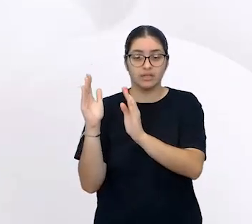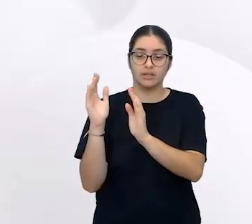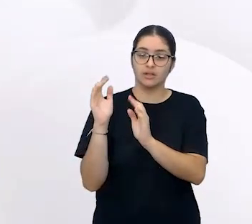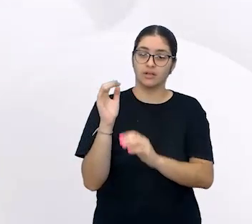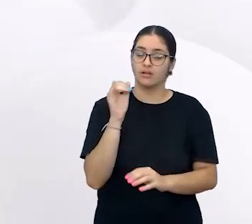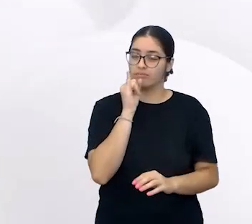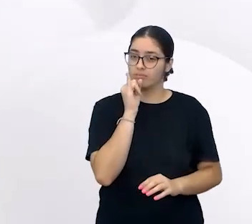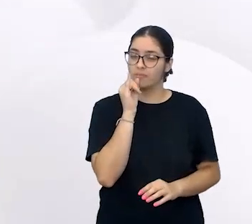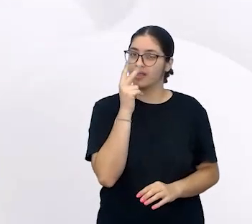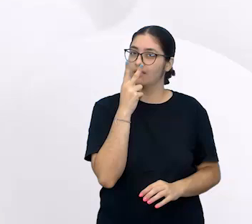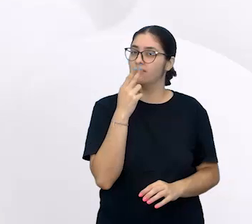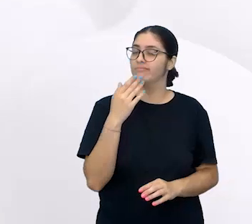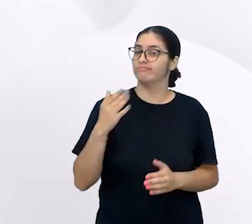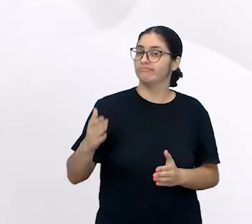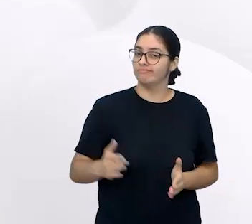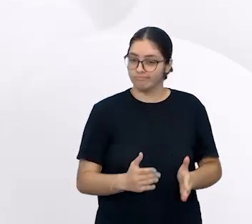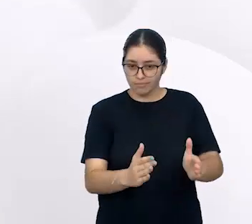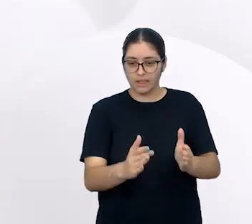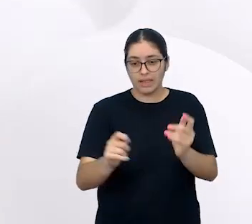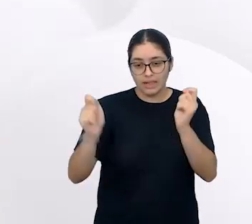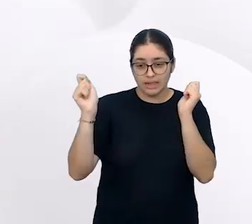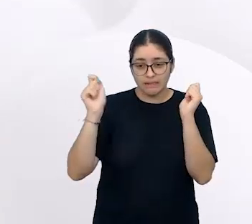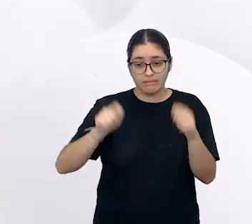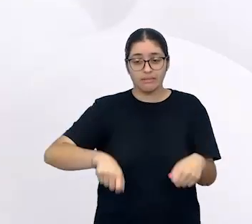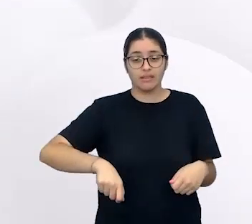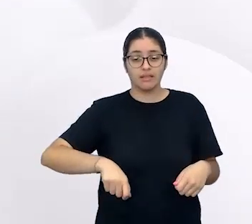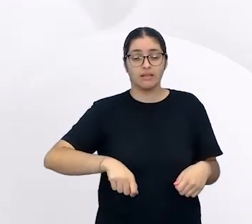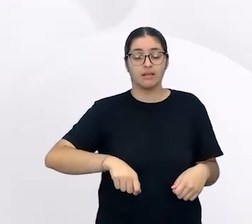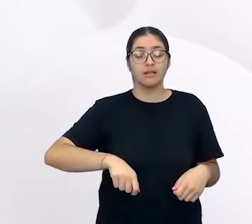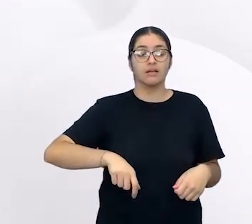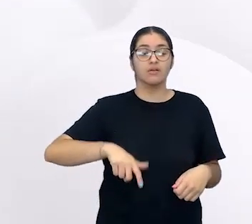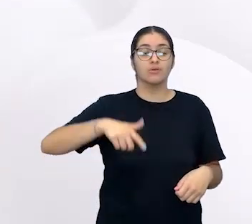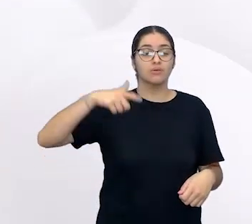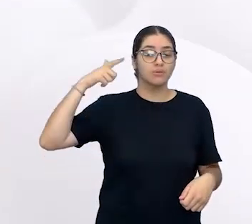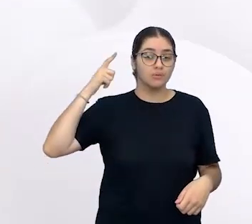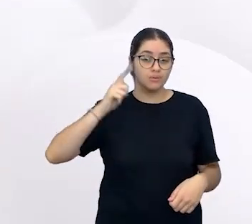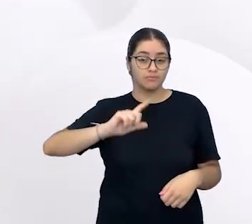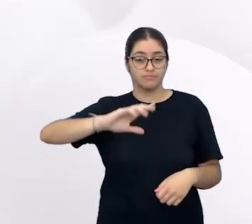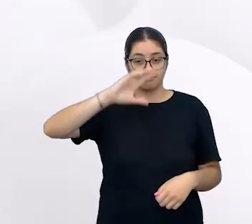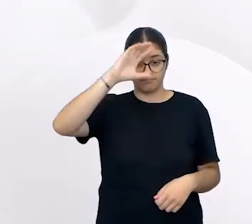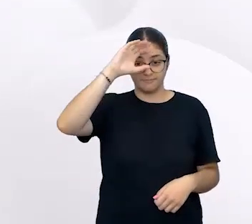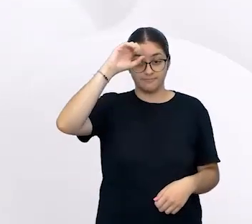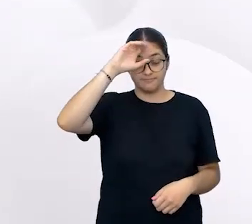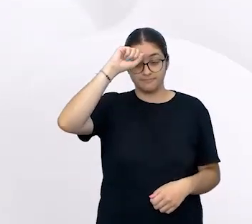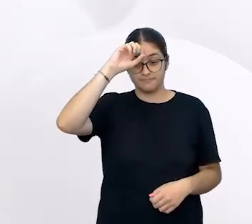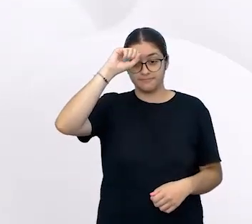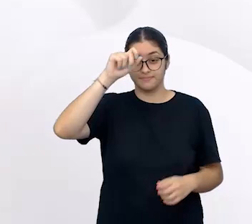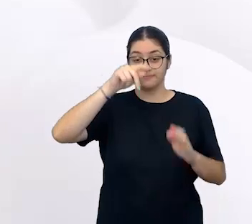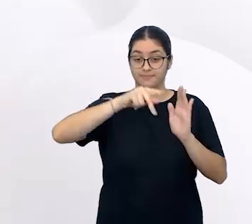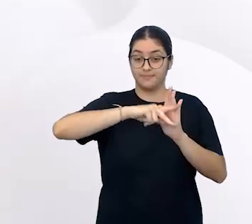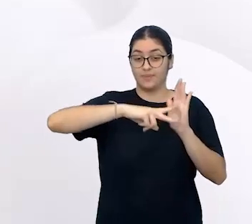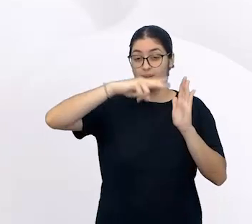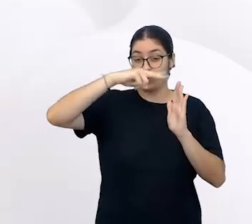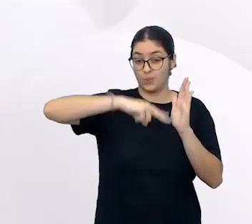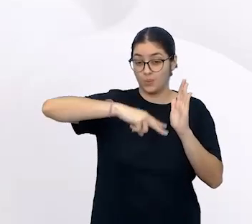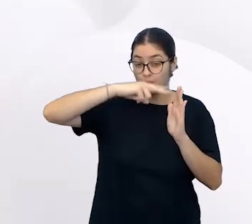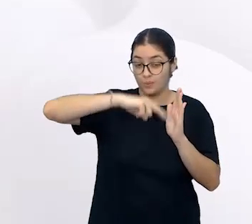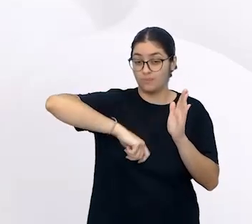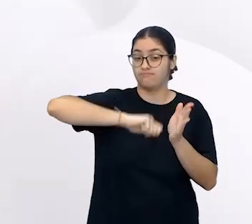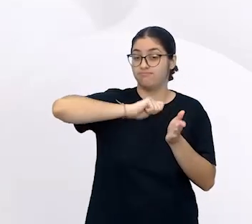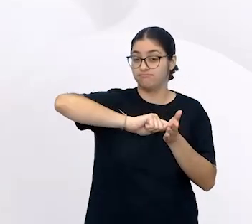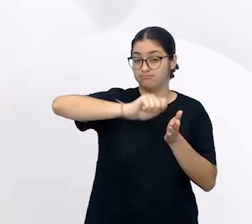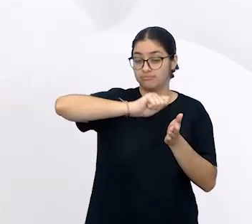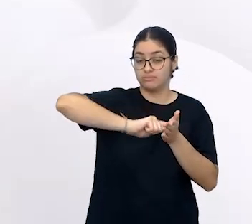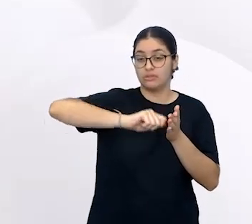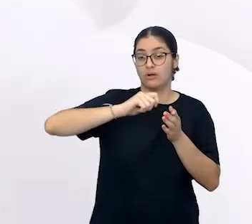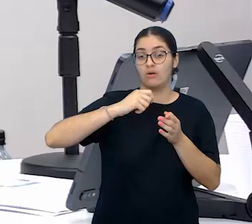elaboram para que possam construir o aprendizado da leitura e da escrita de acordo com o